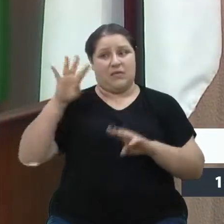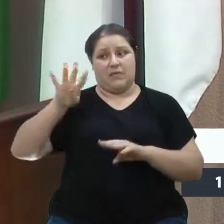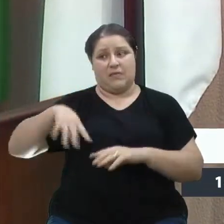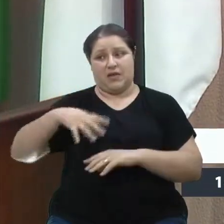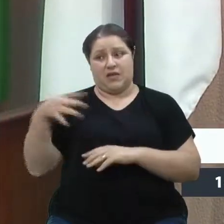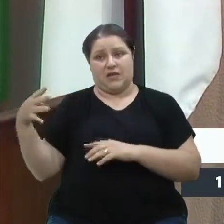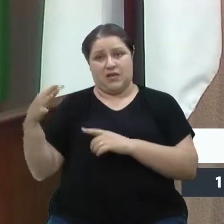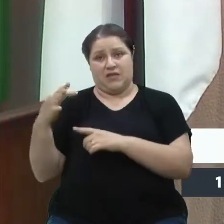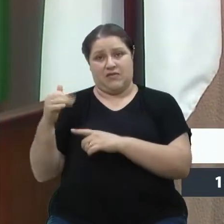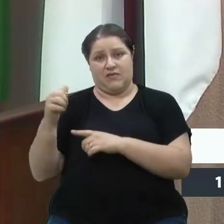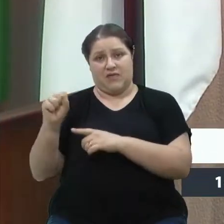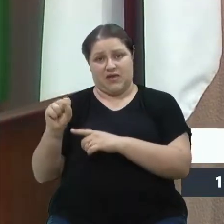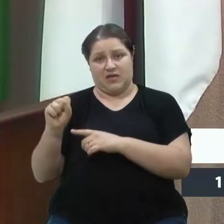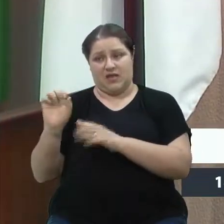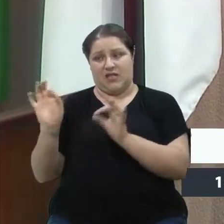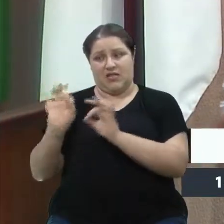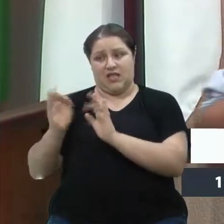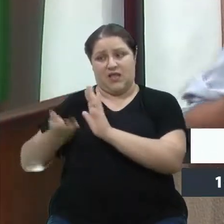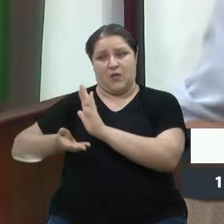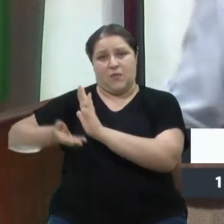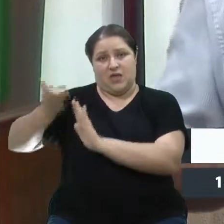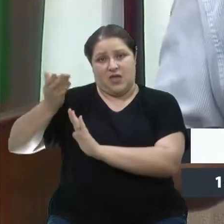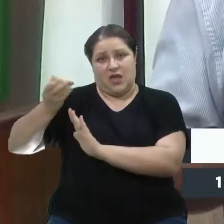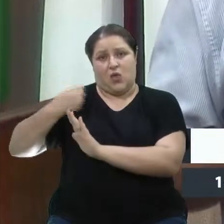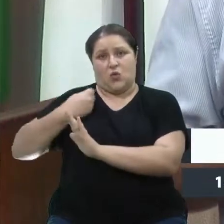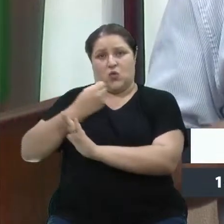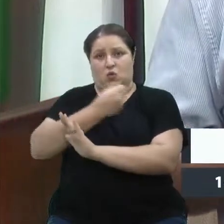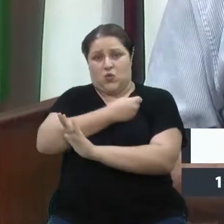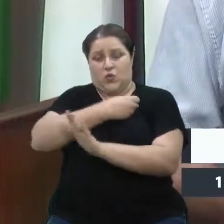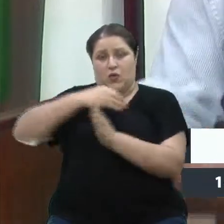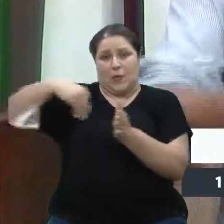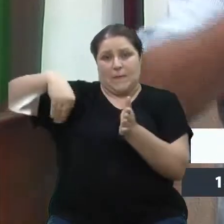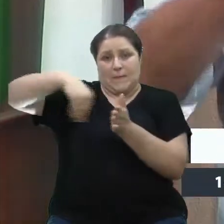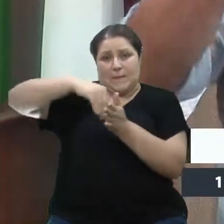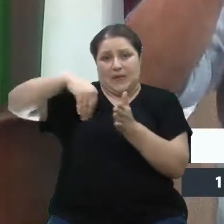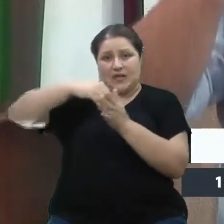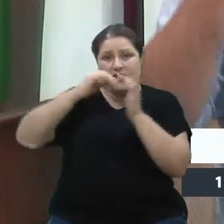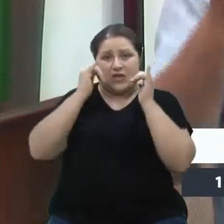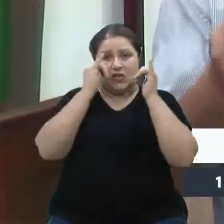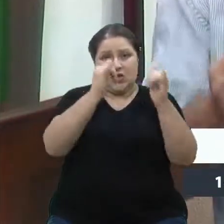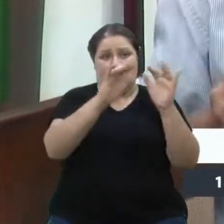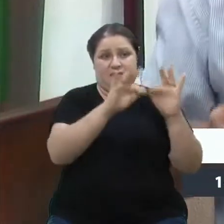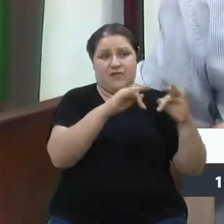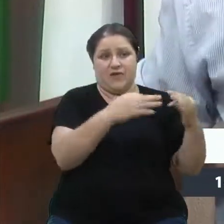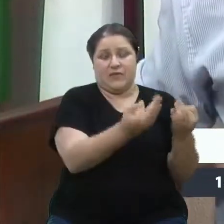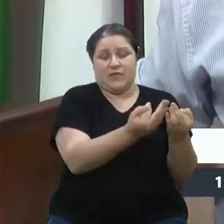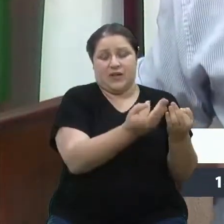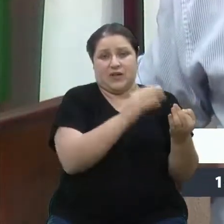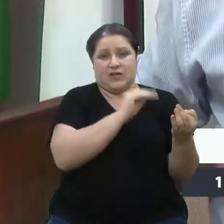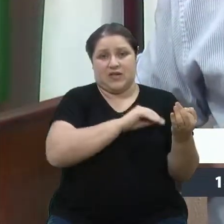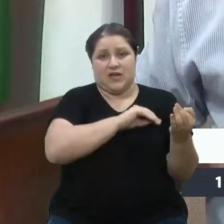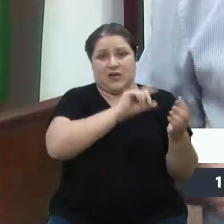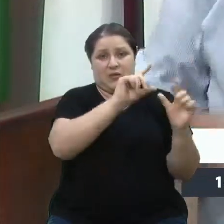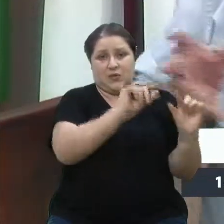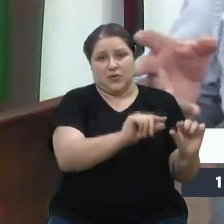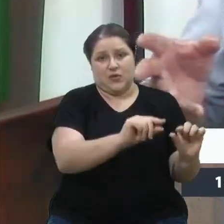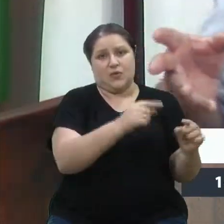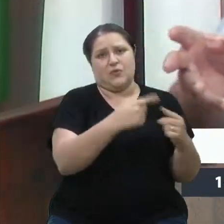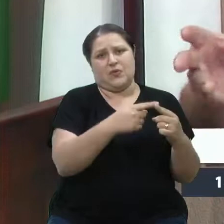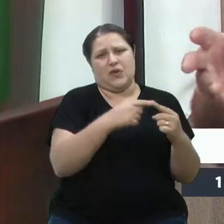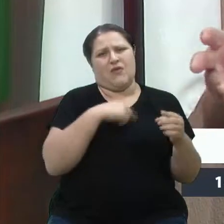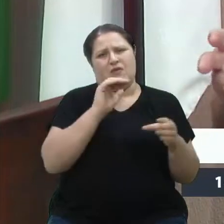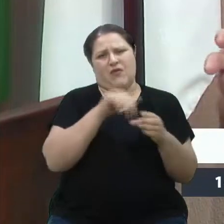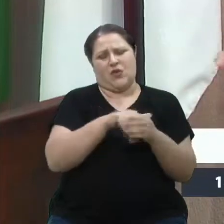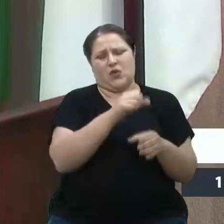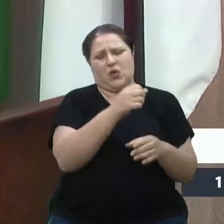não aumentar a quantidade de passagens para as famílias de baixa renda, eu vou votar contra, porque daqui a três meses volta. Aliás,